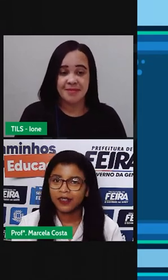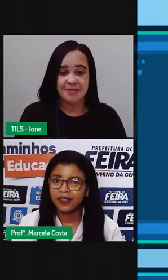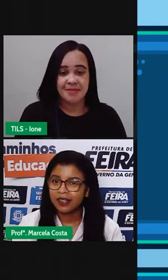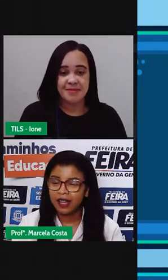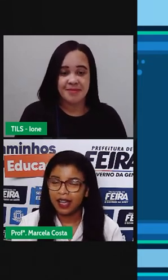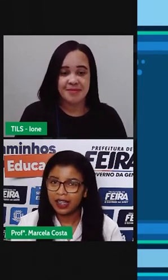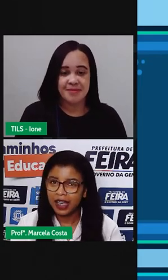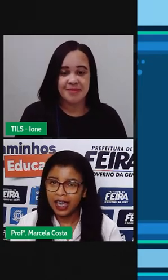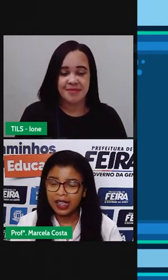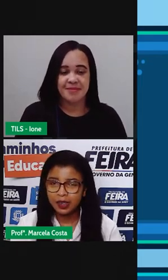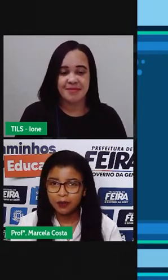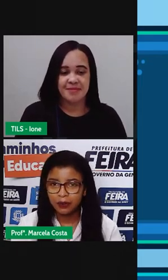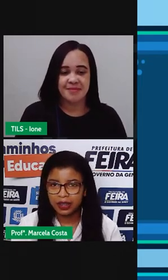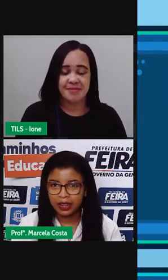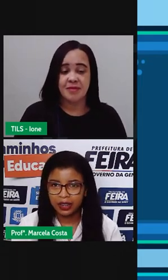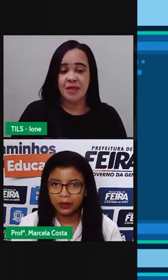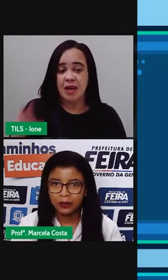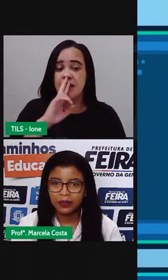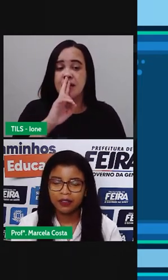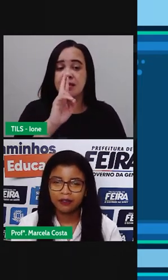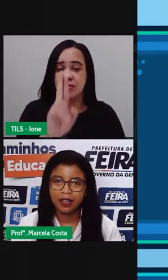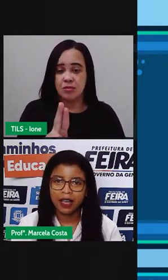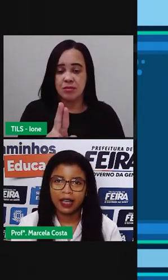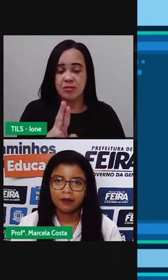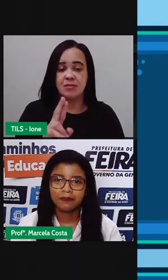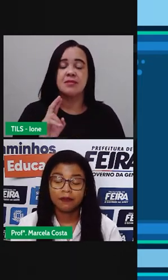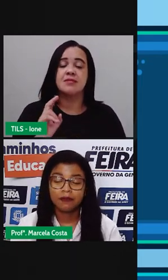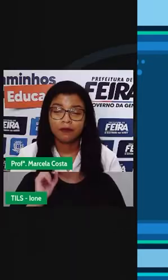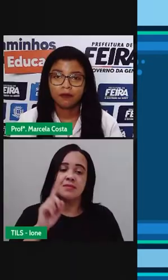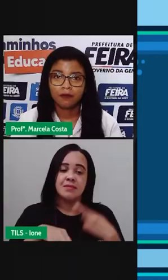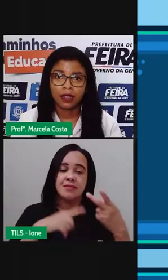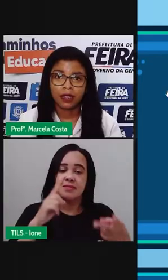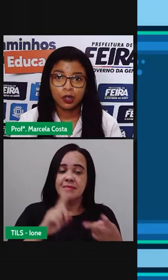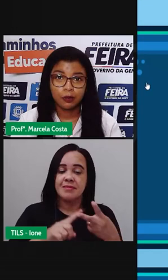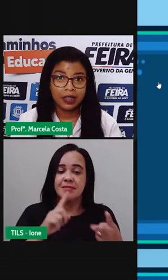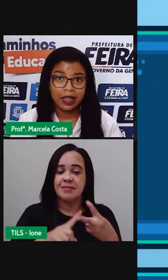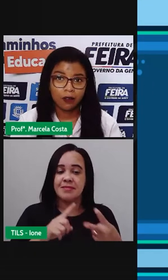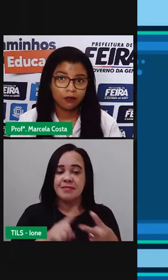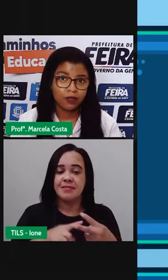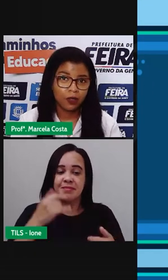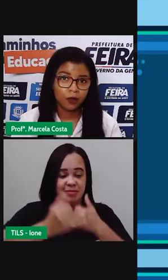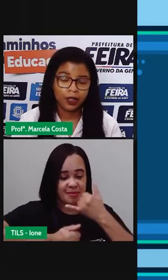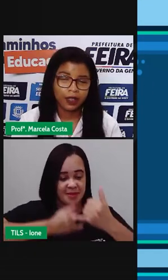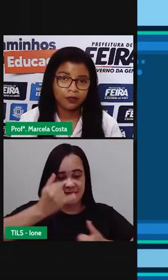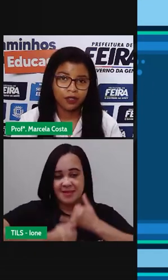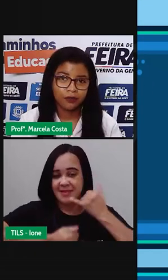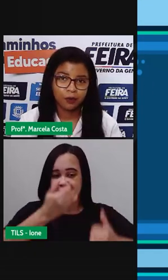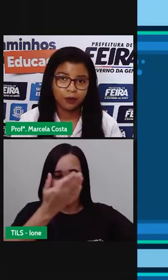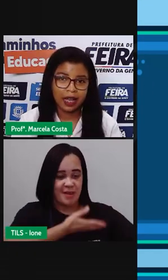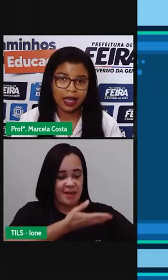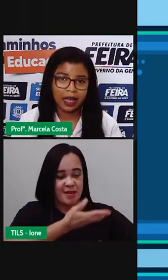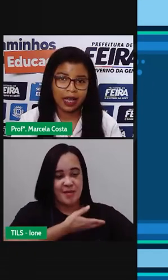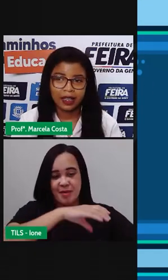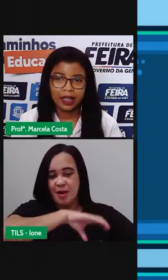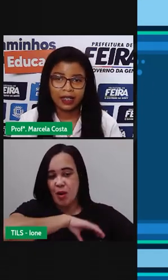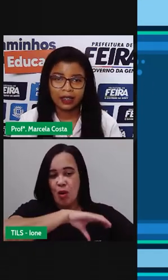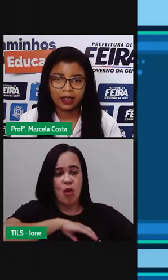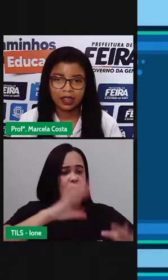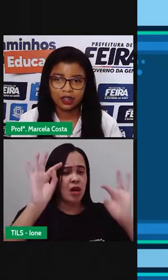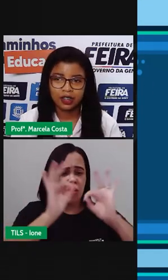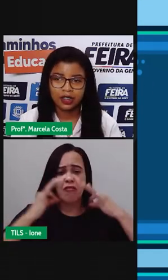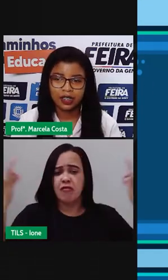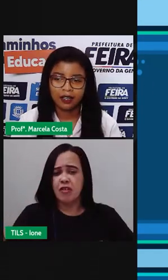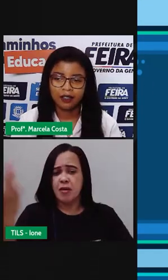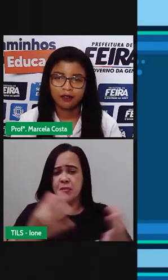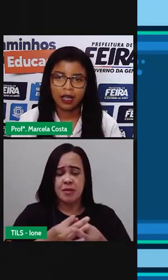você vai respondendo e vai pode brincar com seu colega com seu familiar cada